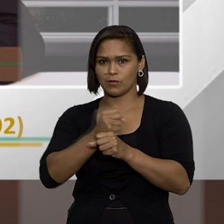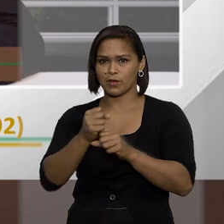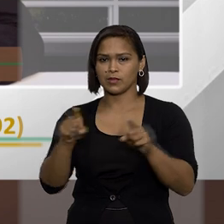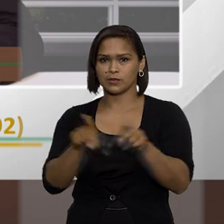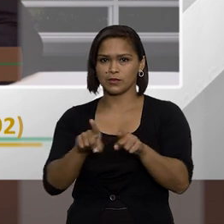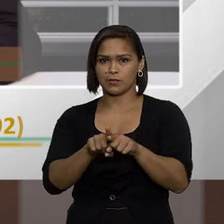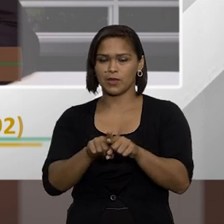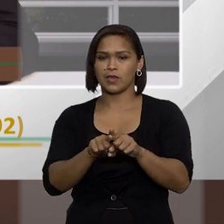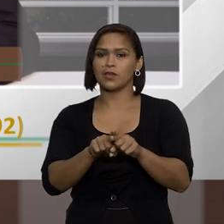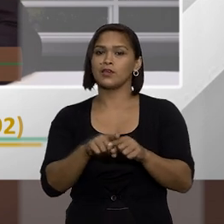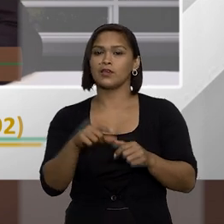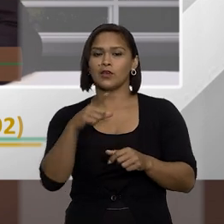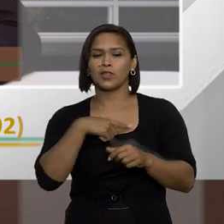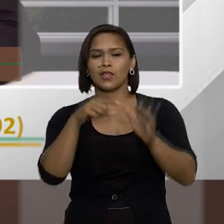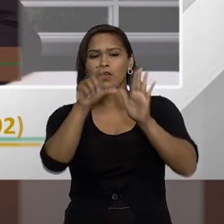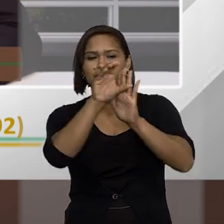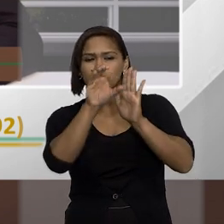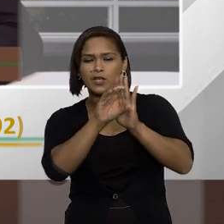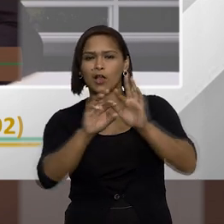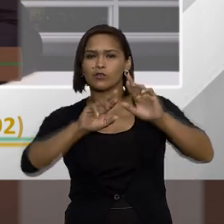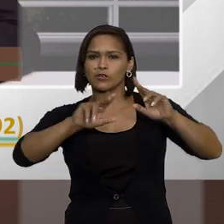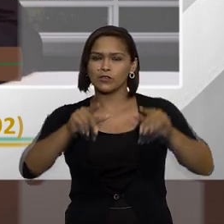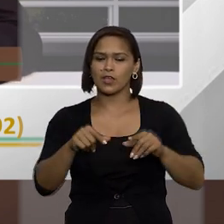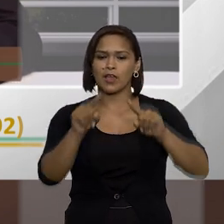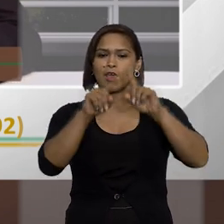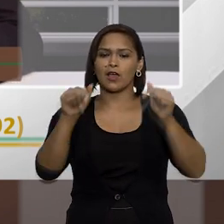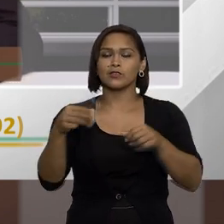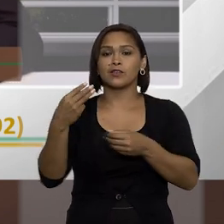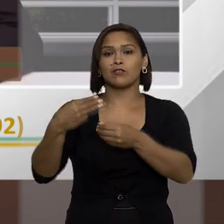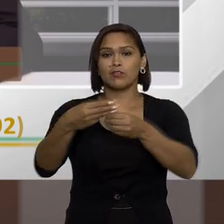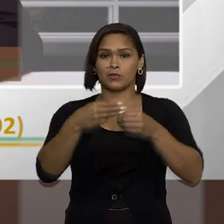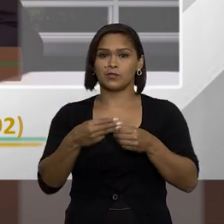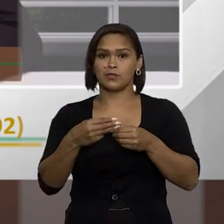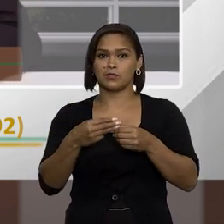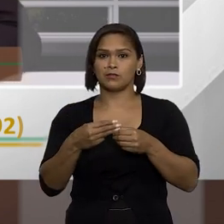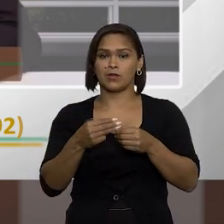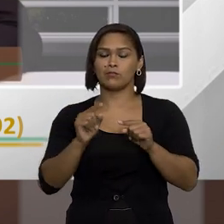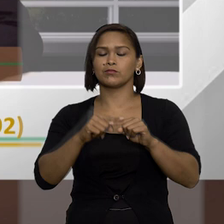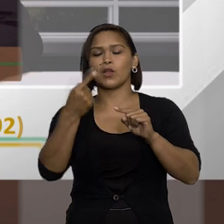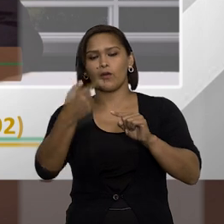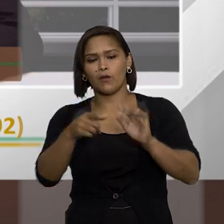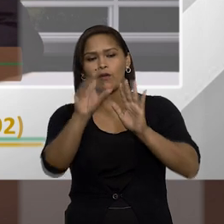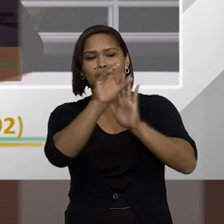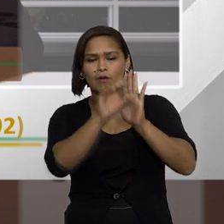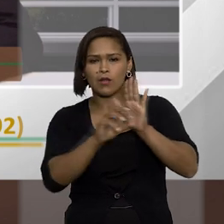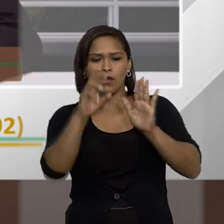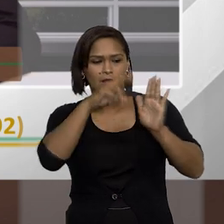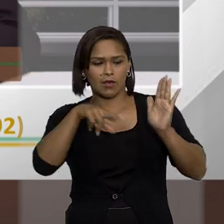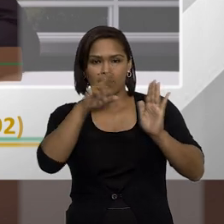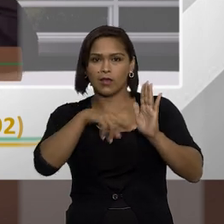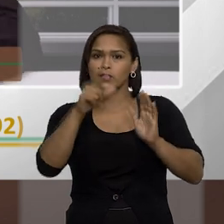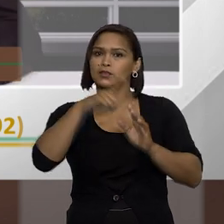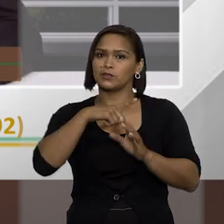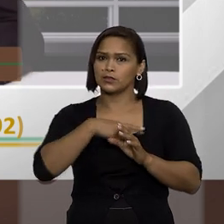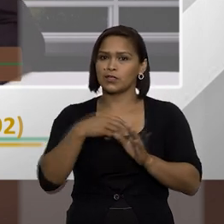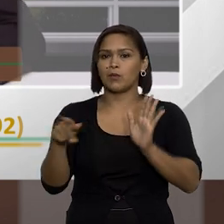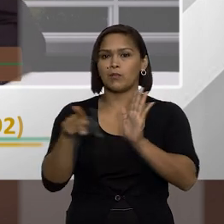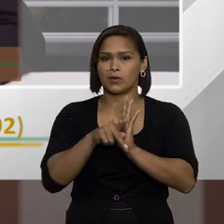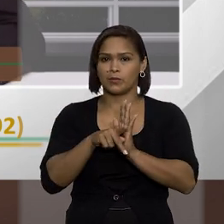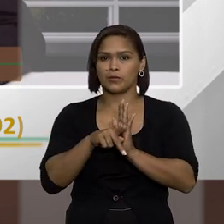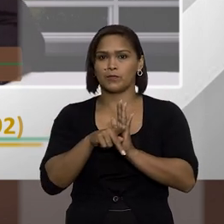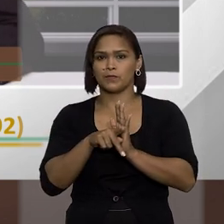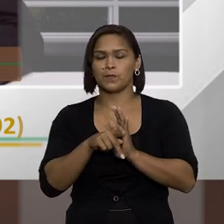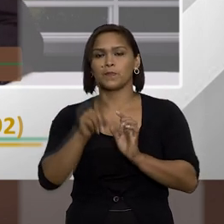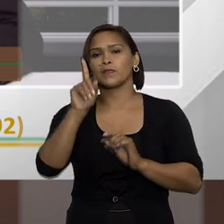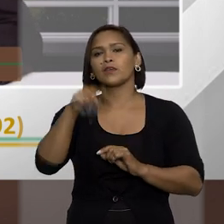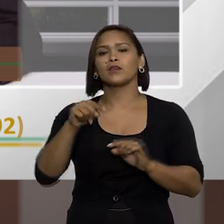anos também então a gente teria que olhar cada estatuto ah é um servidor municipal olhamos o estatuto municipal então a gente tem que olhar o estatuto